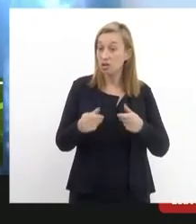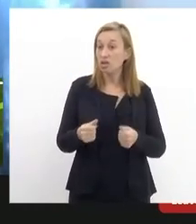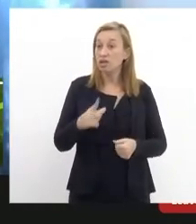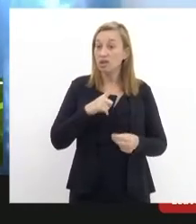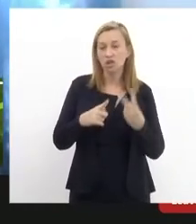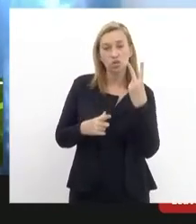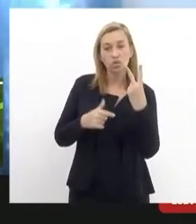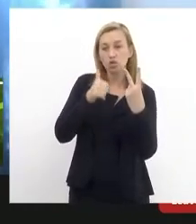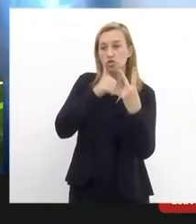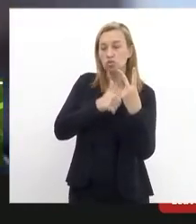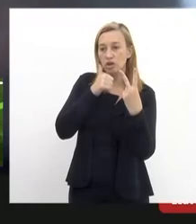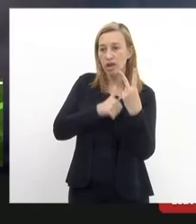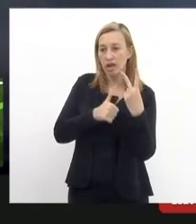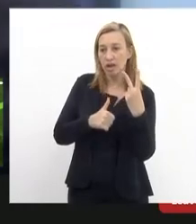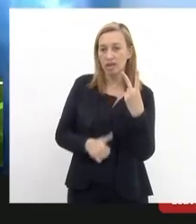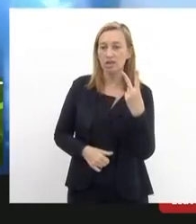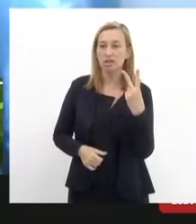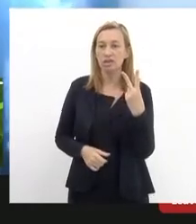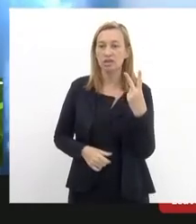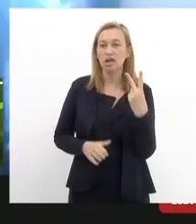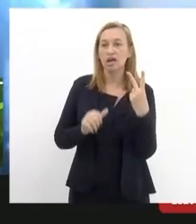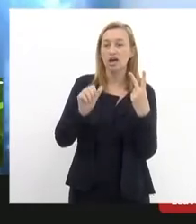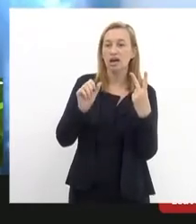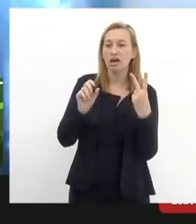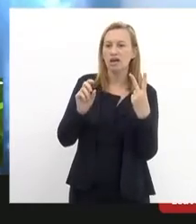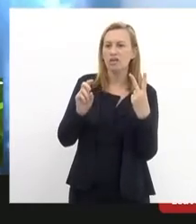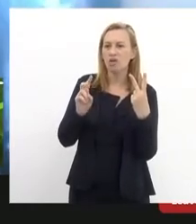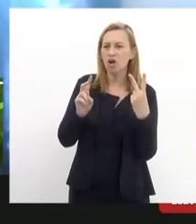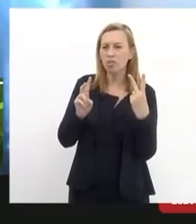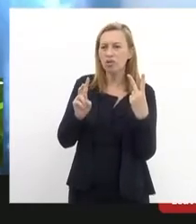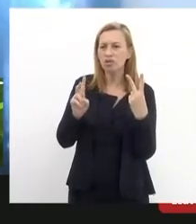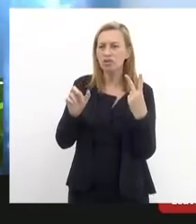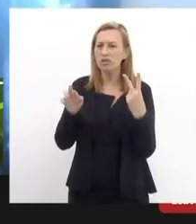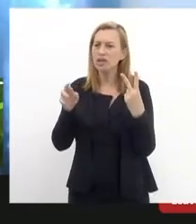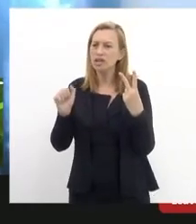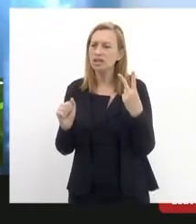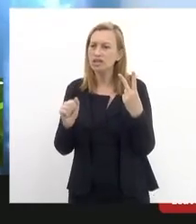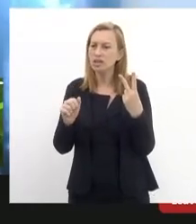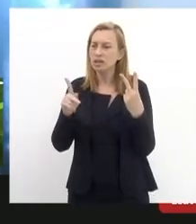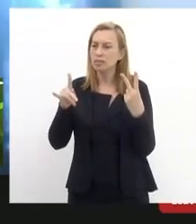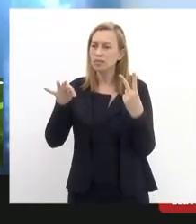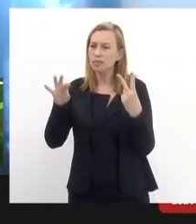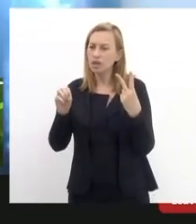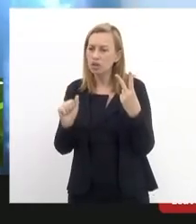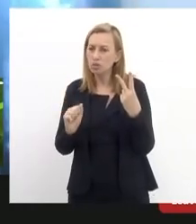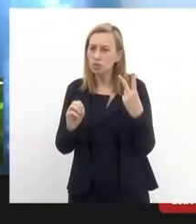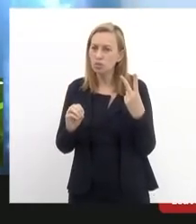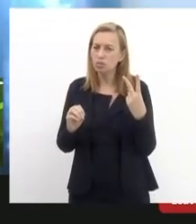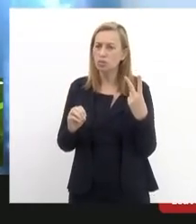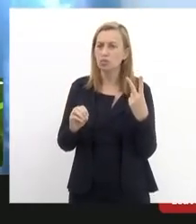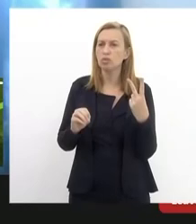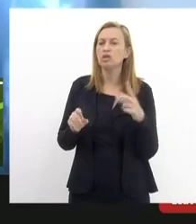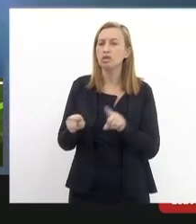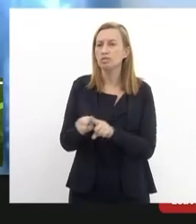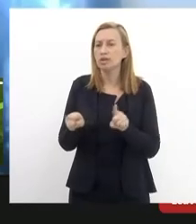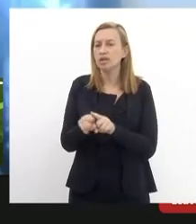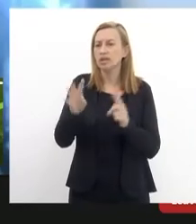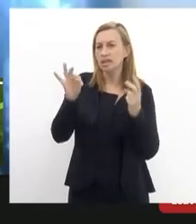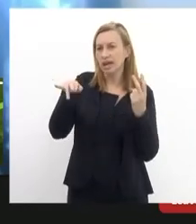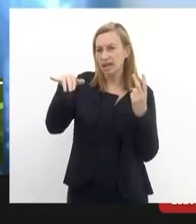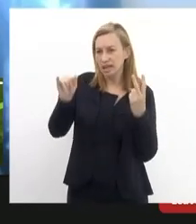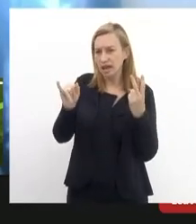outras mulheres combativas a Vanisa Pinto e a Tainá vereadora que também é uma